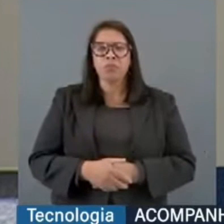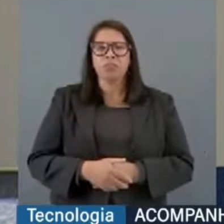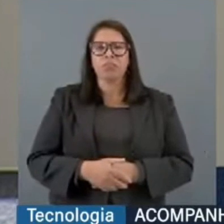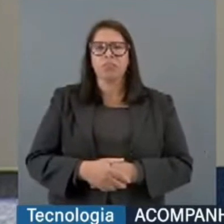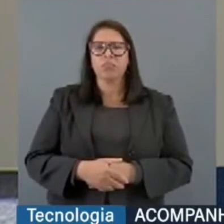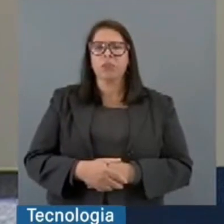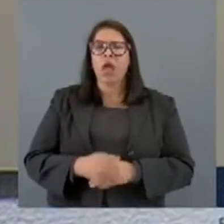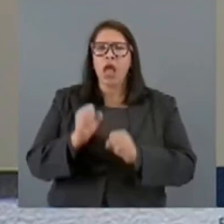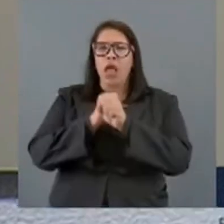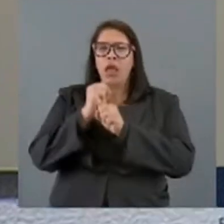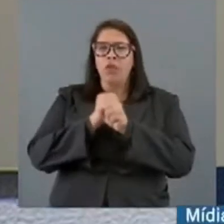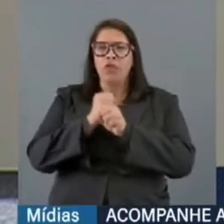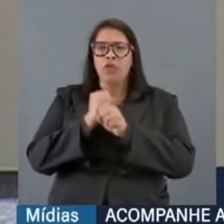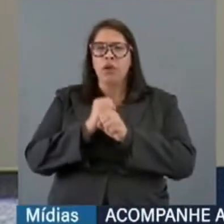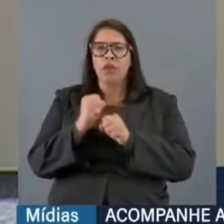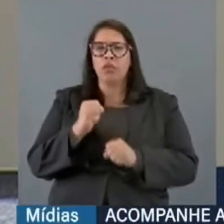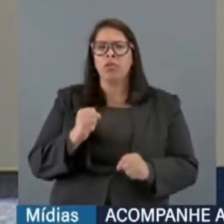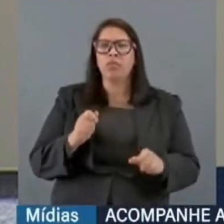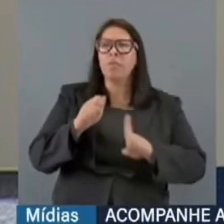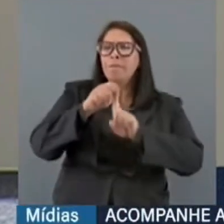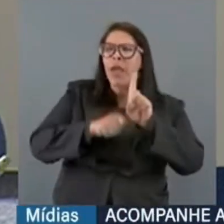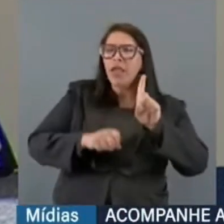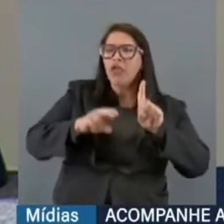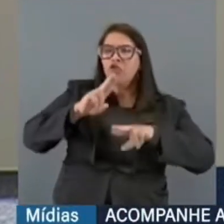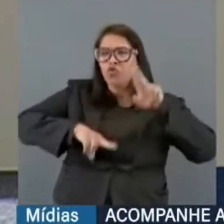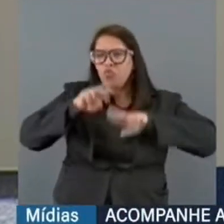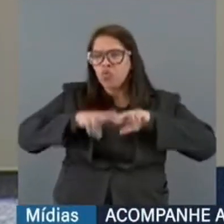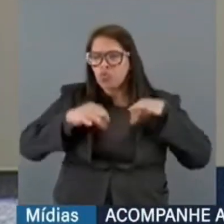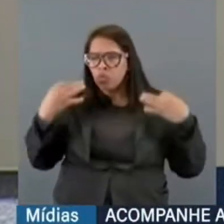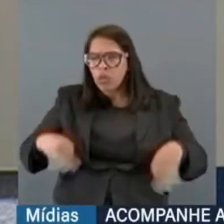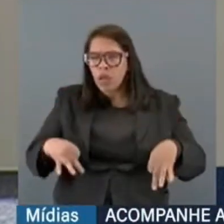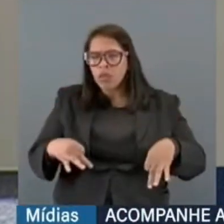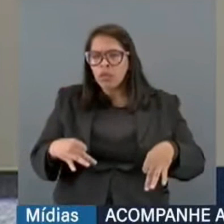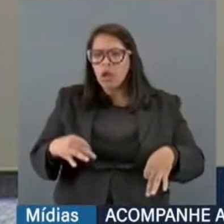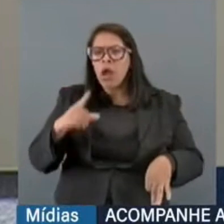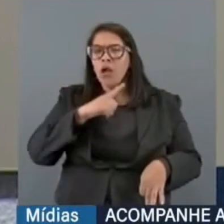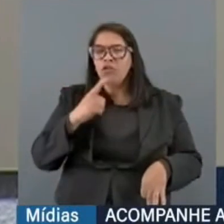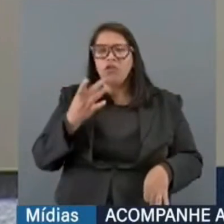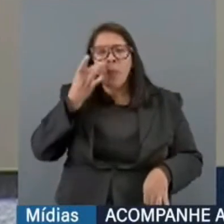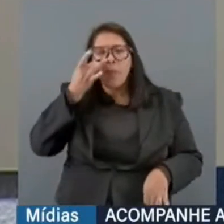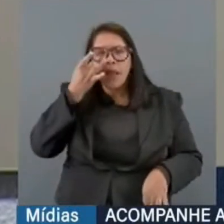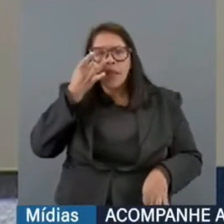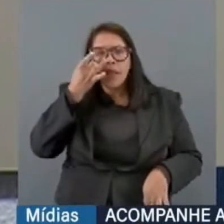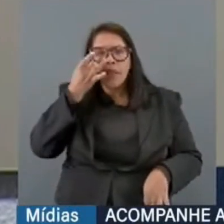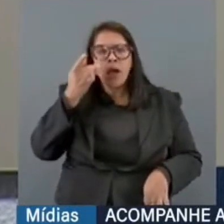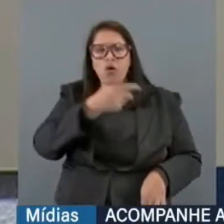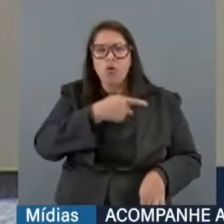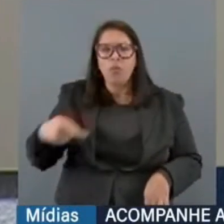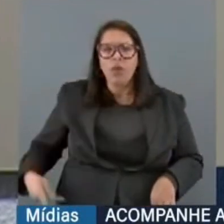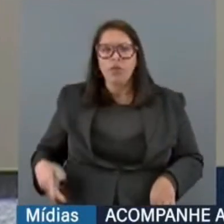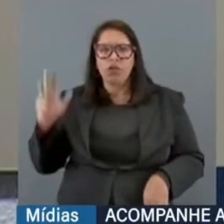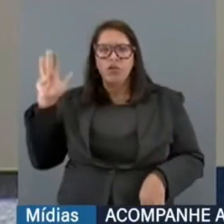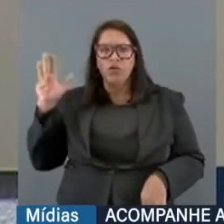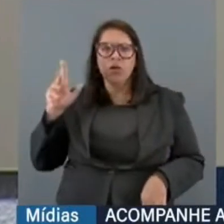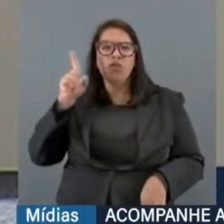Neste ano, nós estamos no mês de junho, a única vez que eu estive presencialmente com o presidente Lula foi o dia